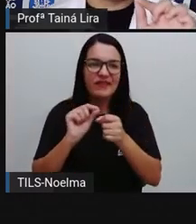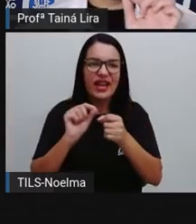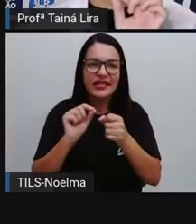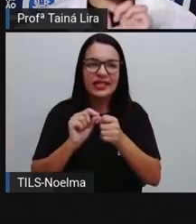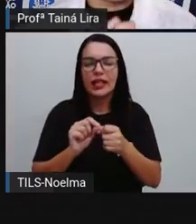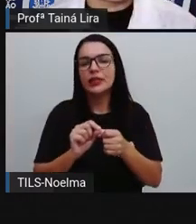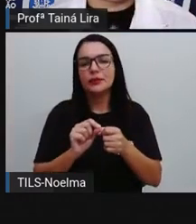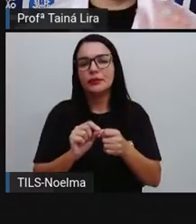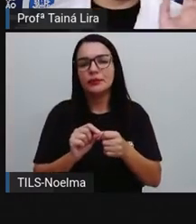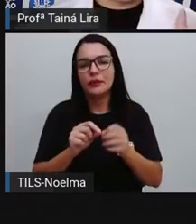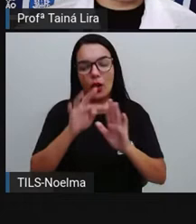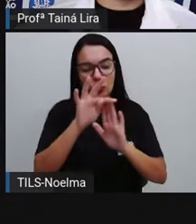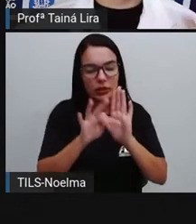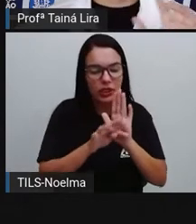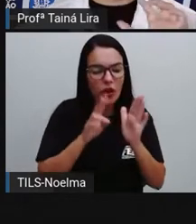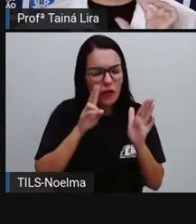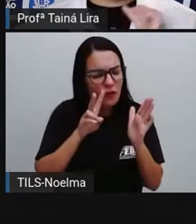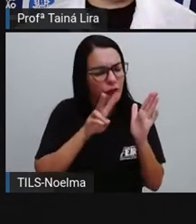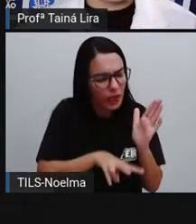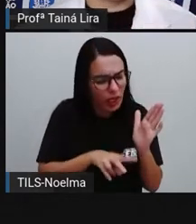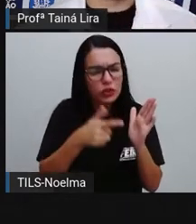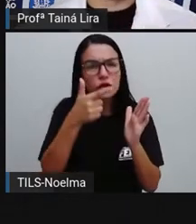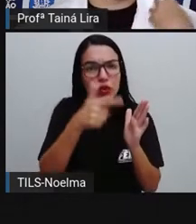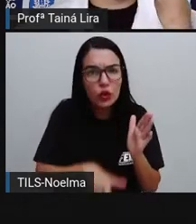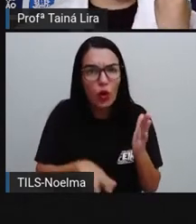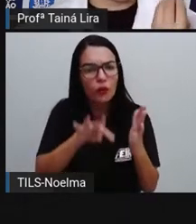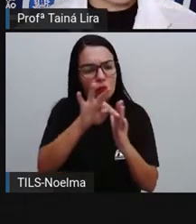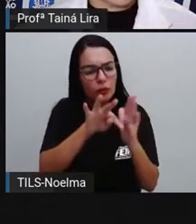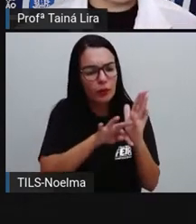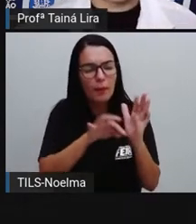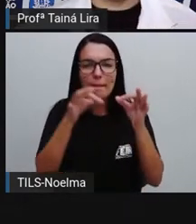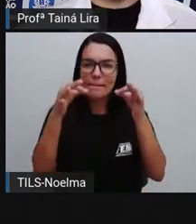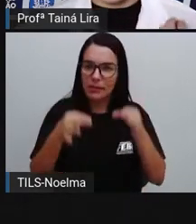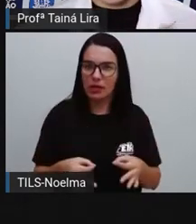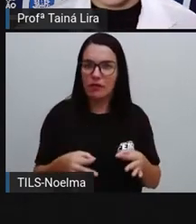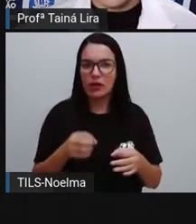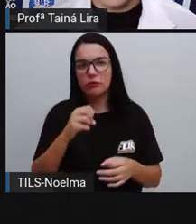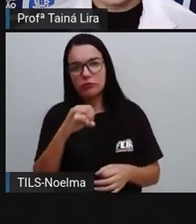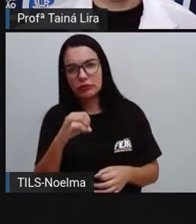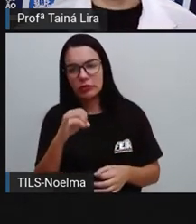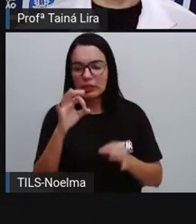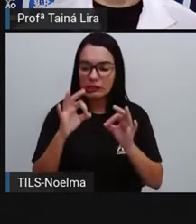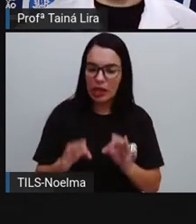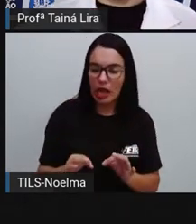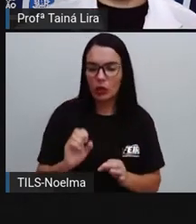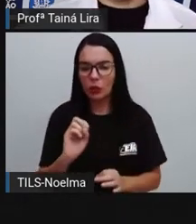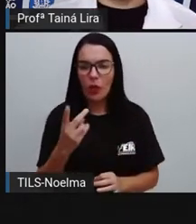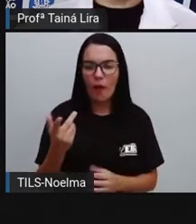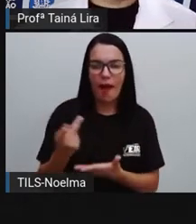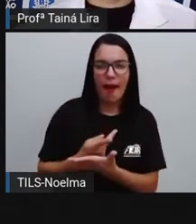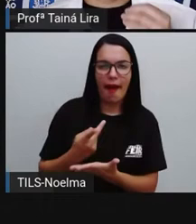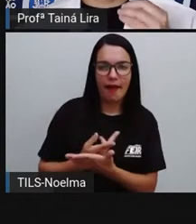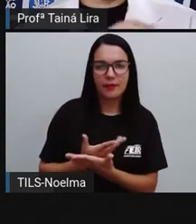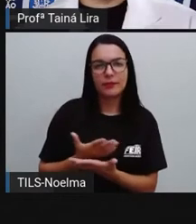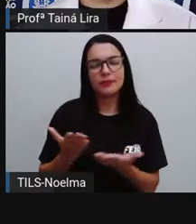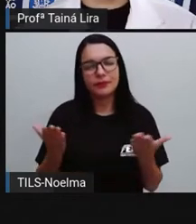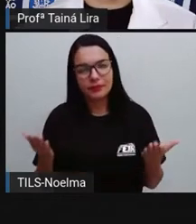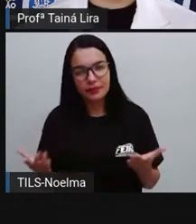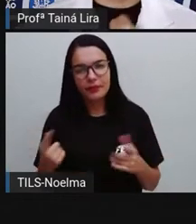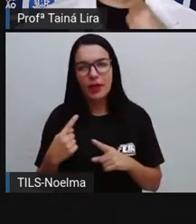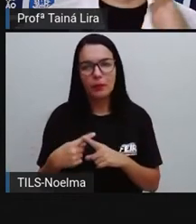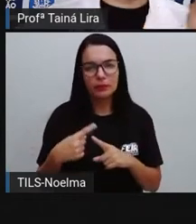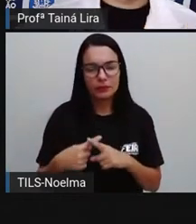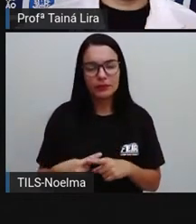Olha a pontuação, revise, veja se você usou a pontuação adequada, lembra? Então, é por causa disso, porque a